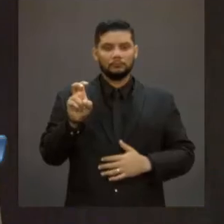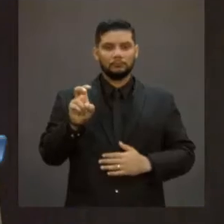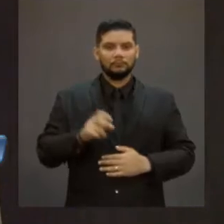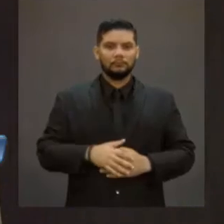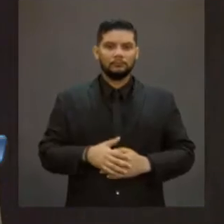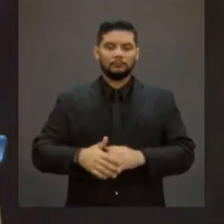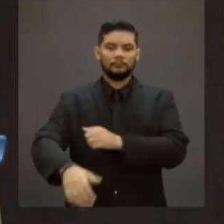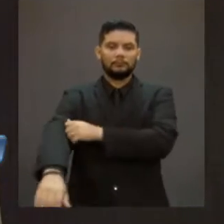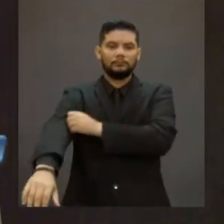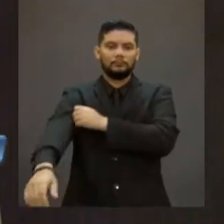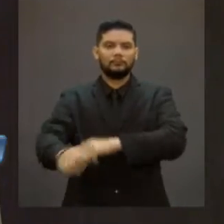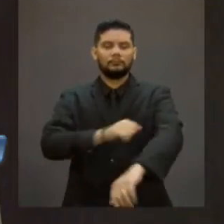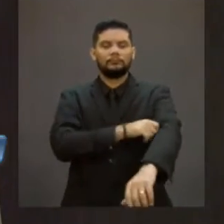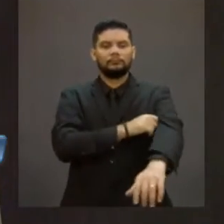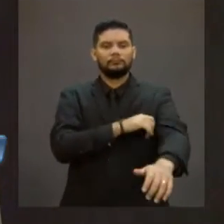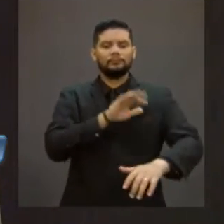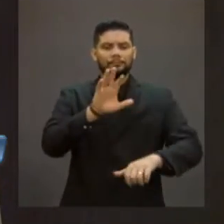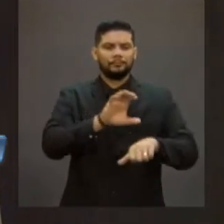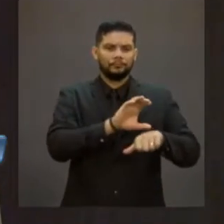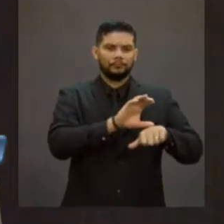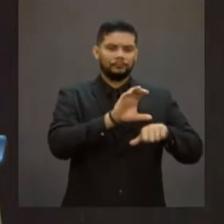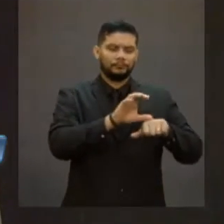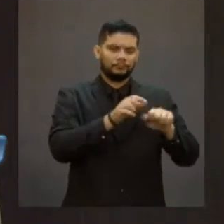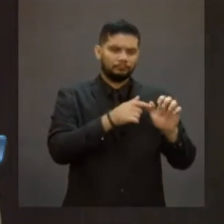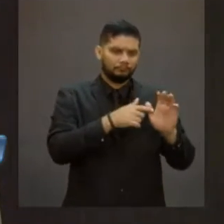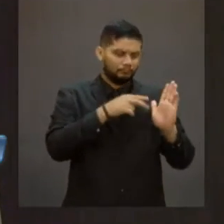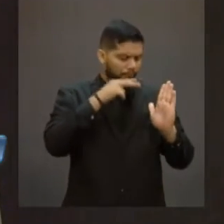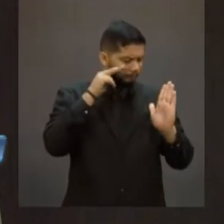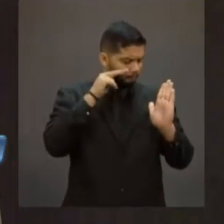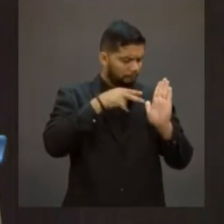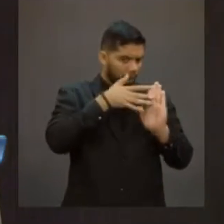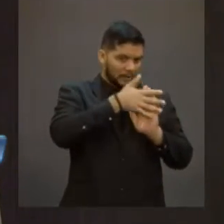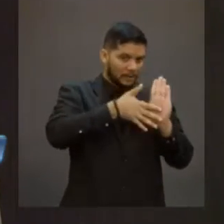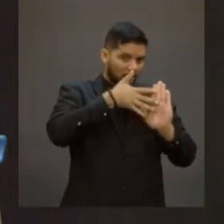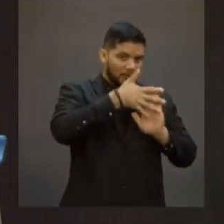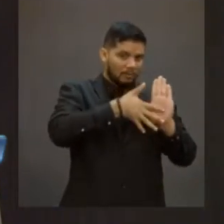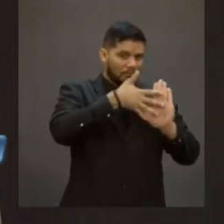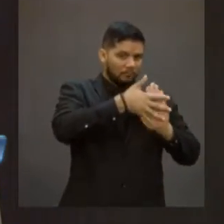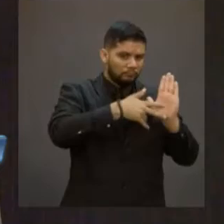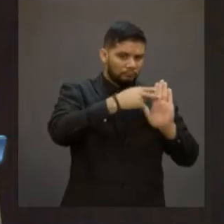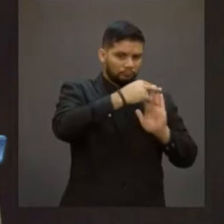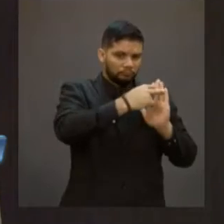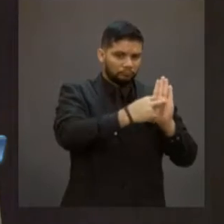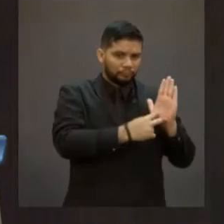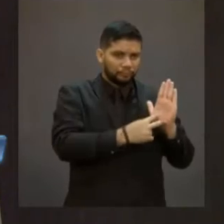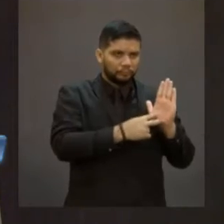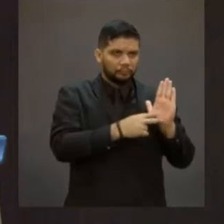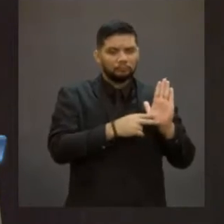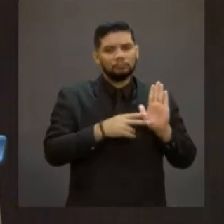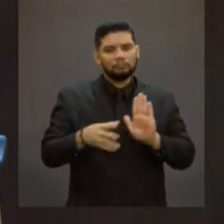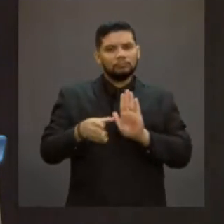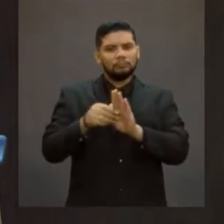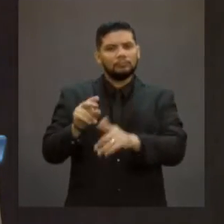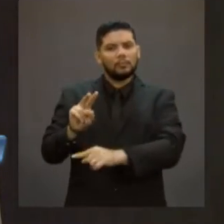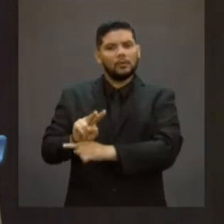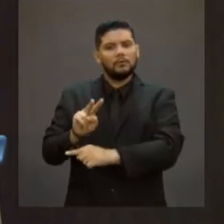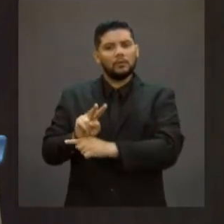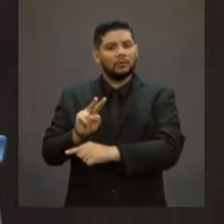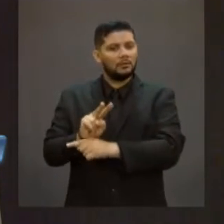analisamos o texto da Constituição, nós vislumbramos que as medidas provisórias devem ser adotadas